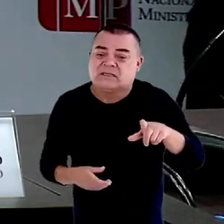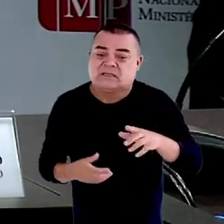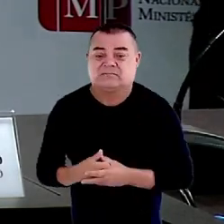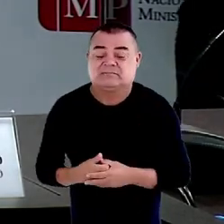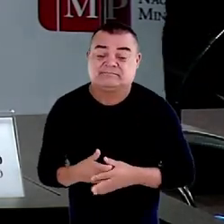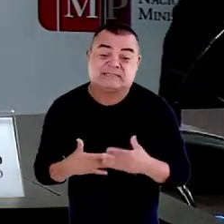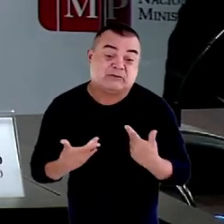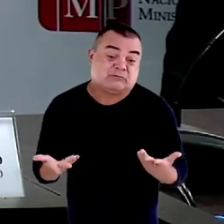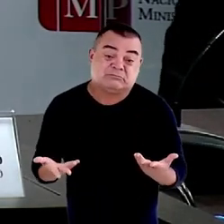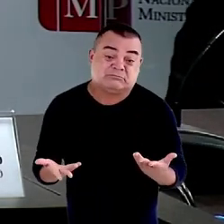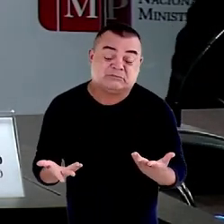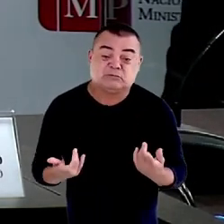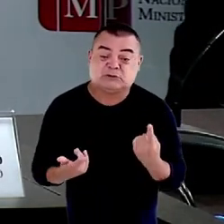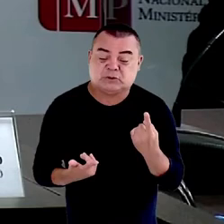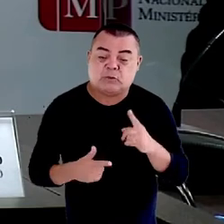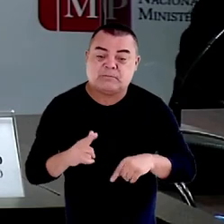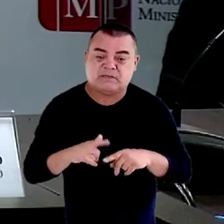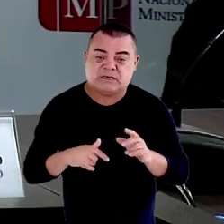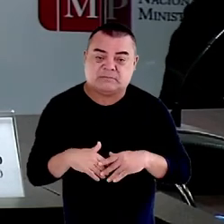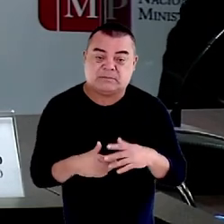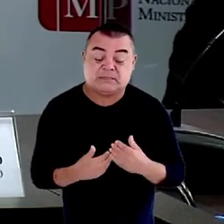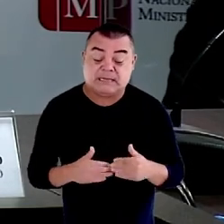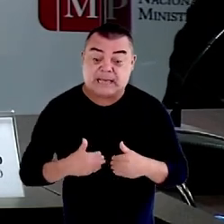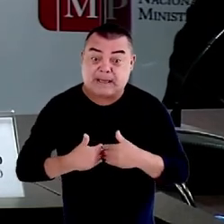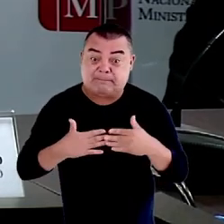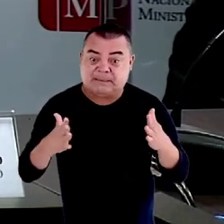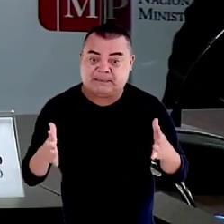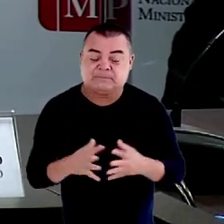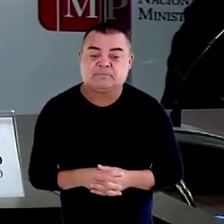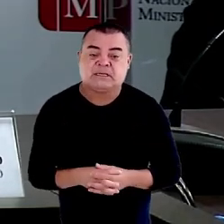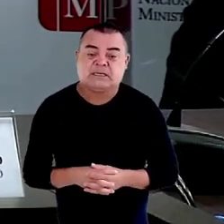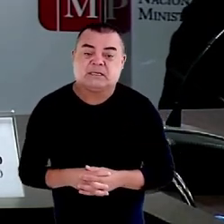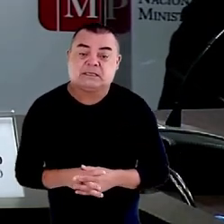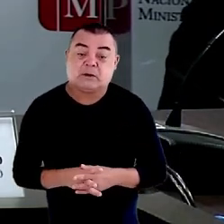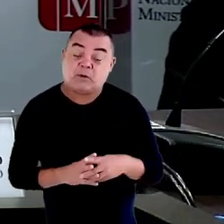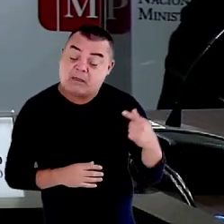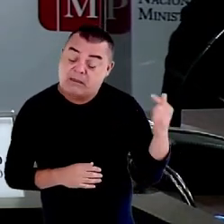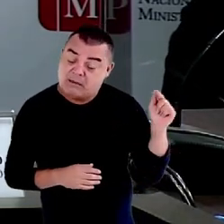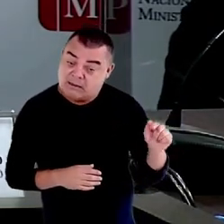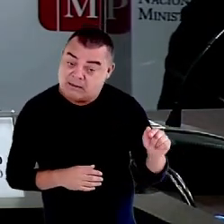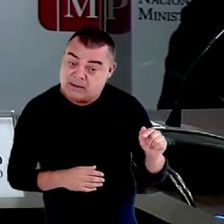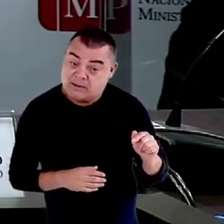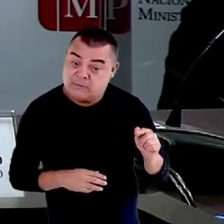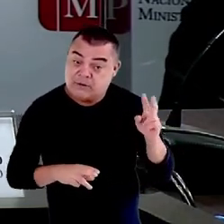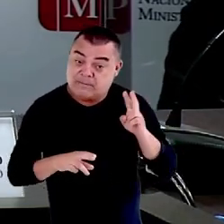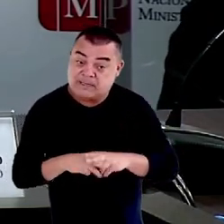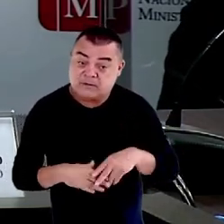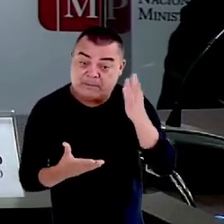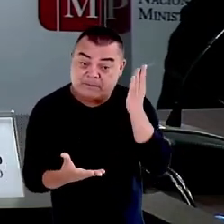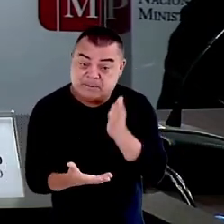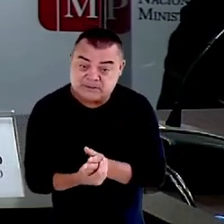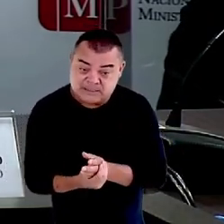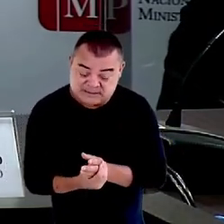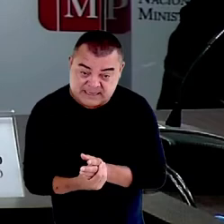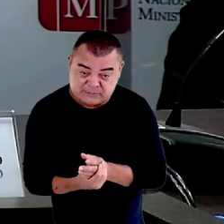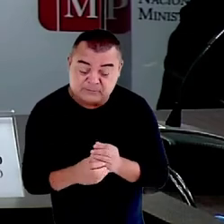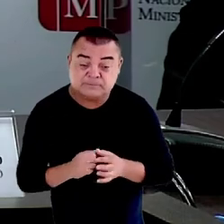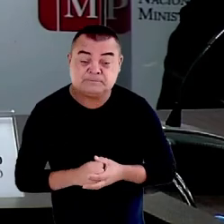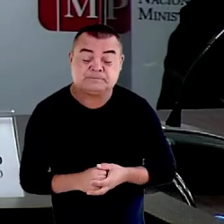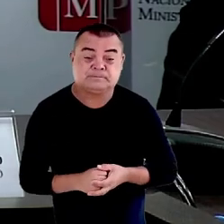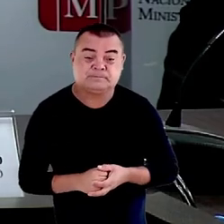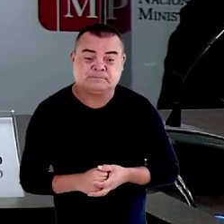um abridor que fosse para poder abrir, e esse cidadão foi preso e processado, absolvido,